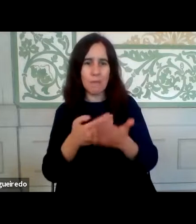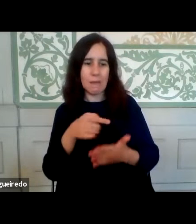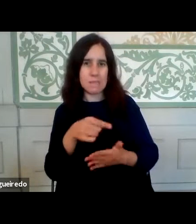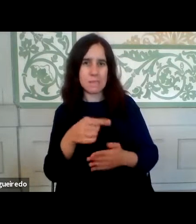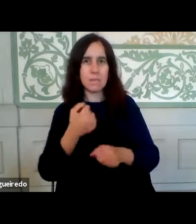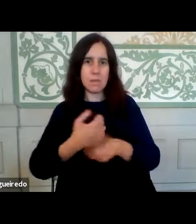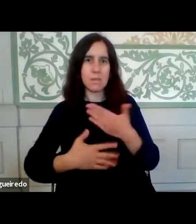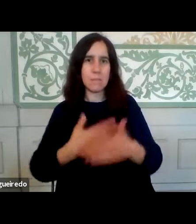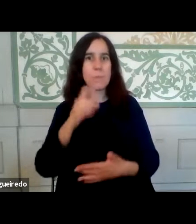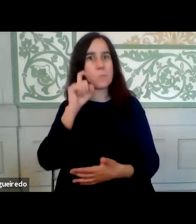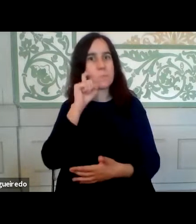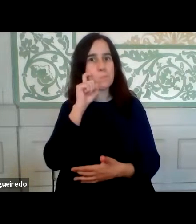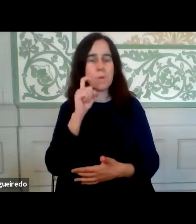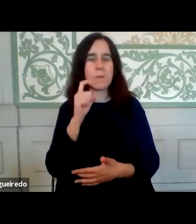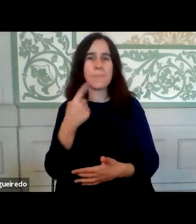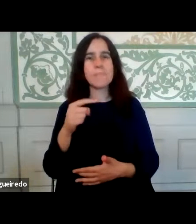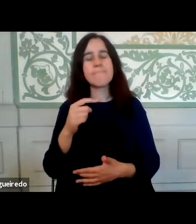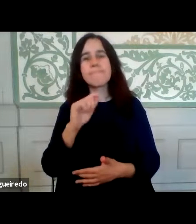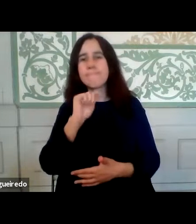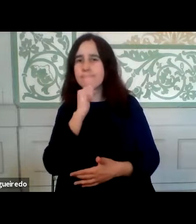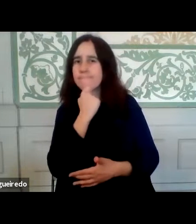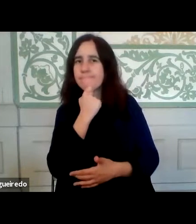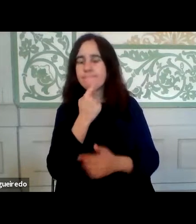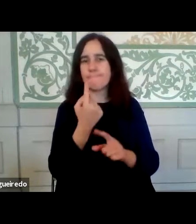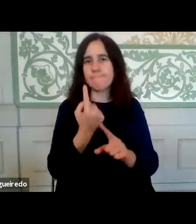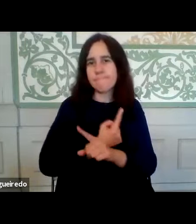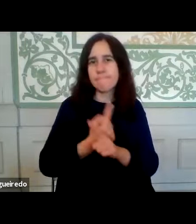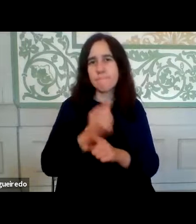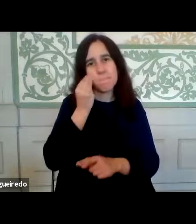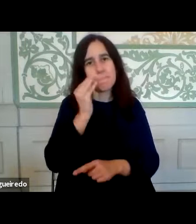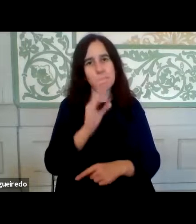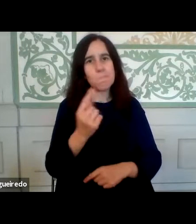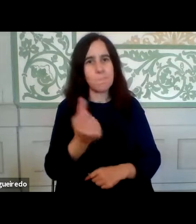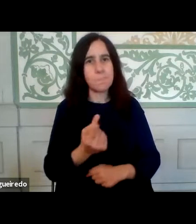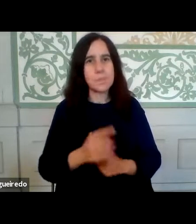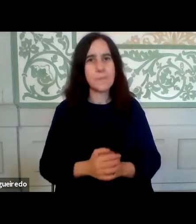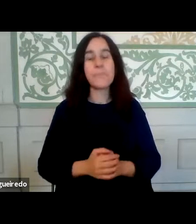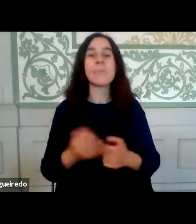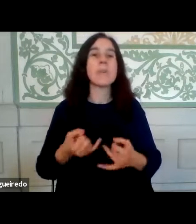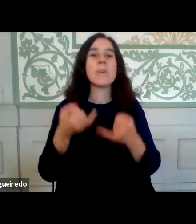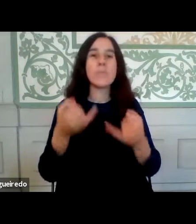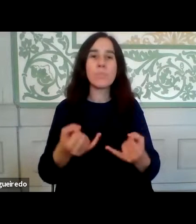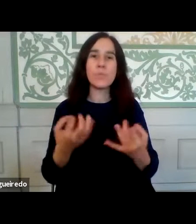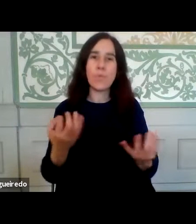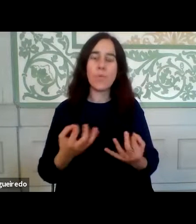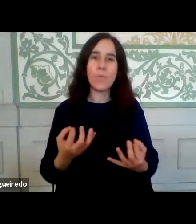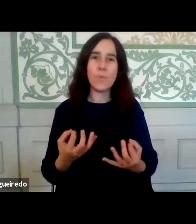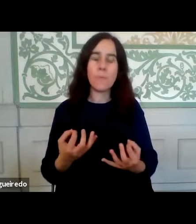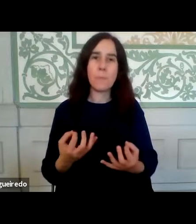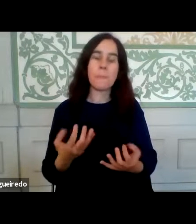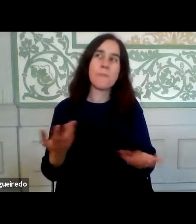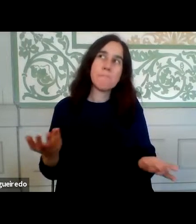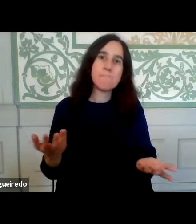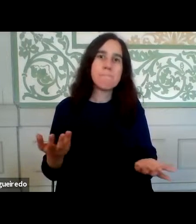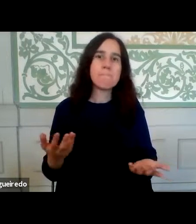ser feito com segurança de dados e com tudo aquilo que se impunha. E depois fomos fazendo, enfim,